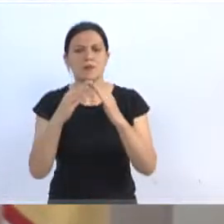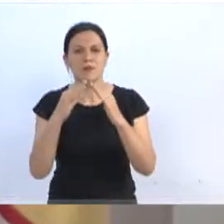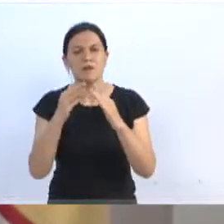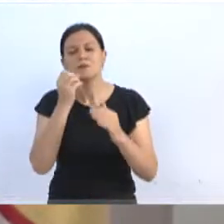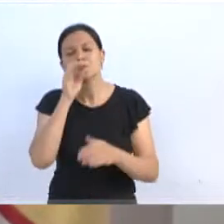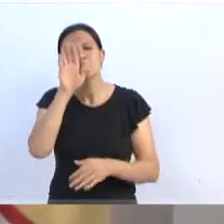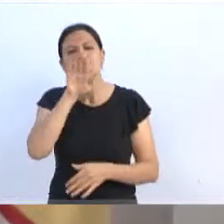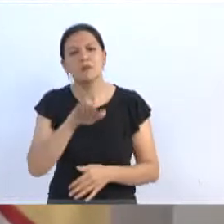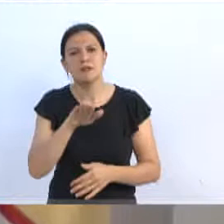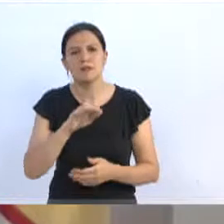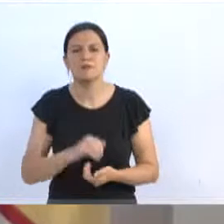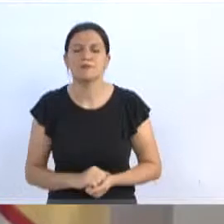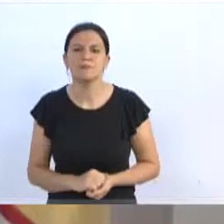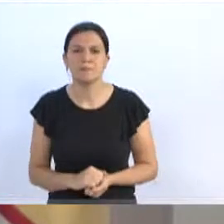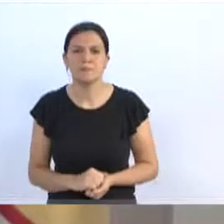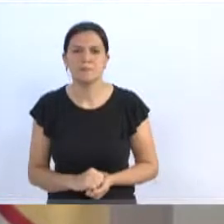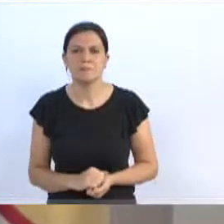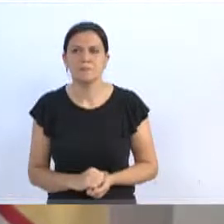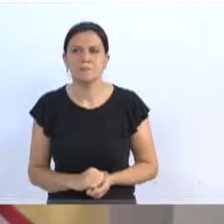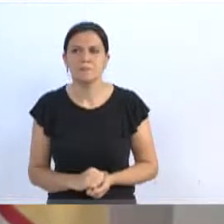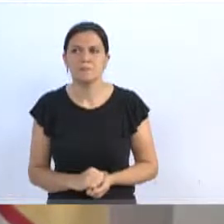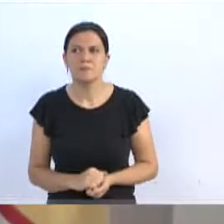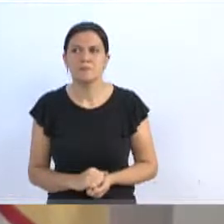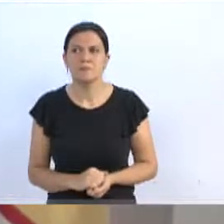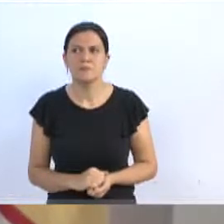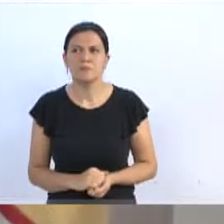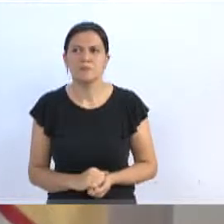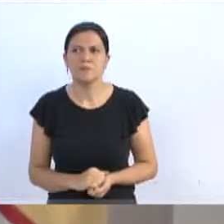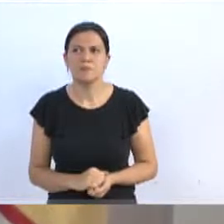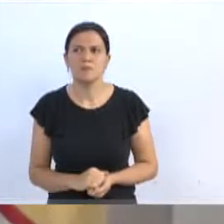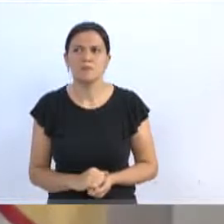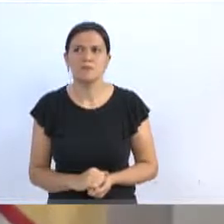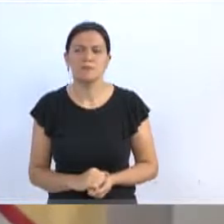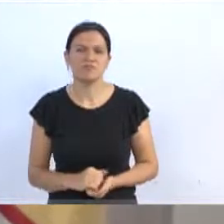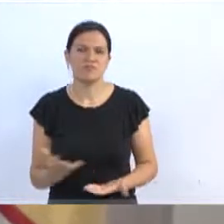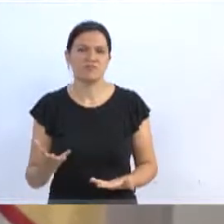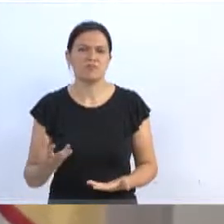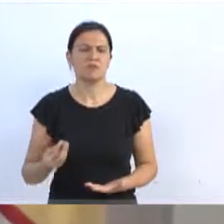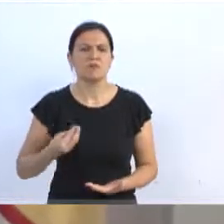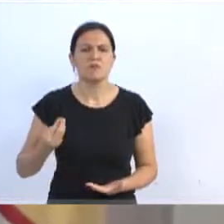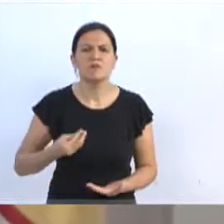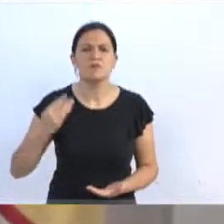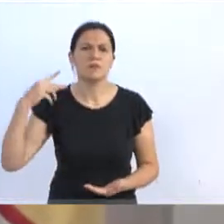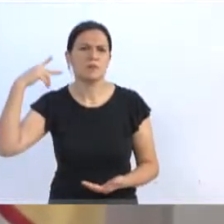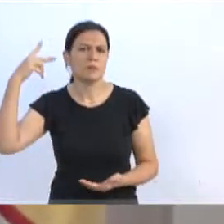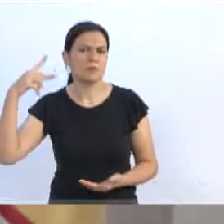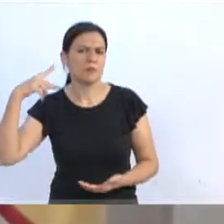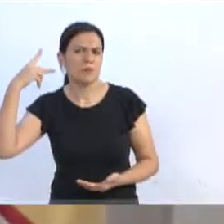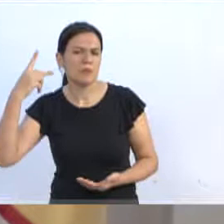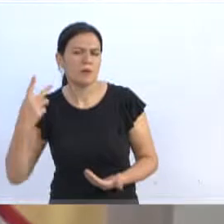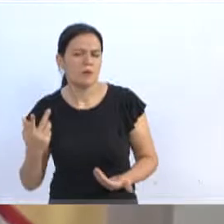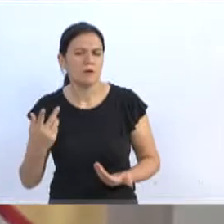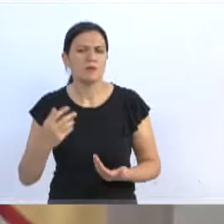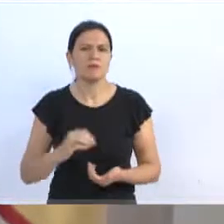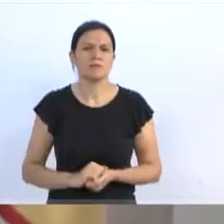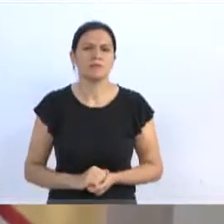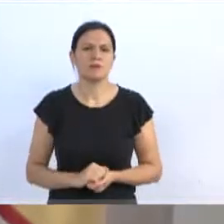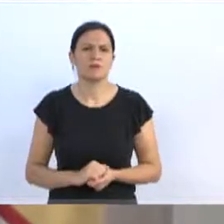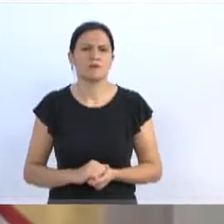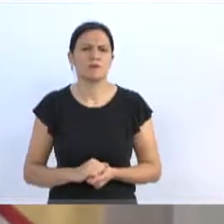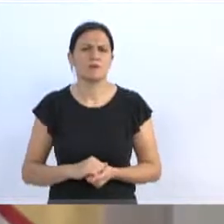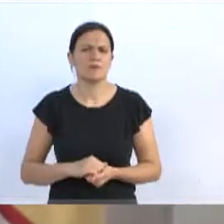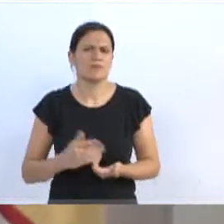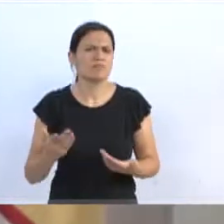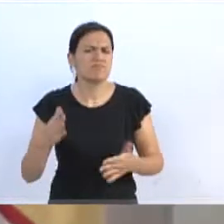boa tarde. A nossa vida de política, a nossa vida parlamentar,